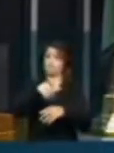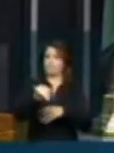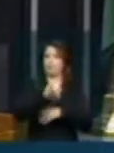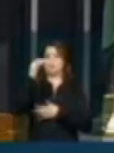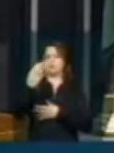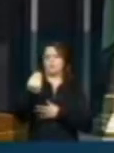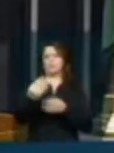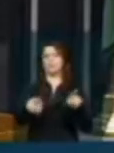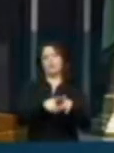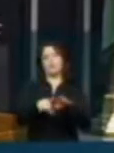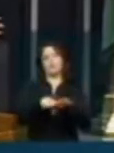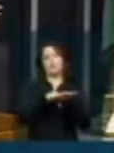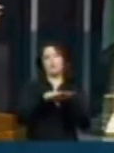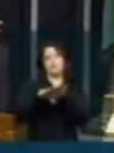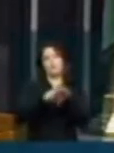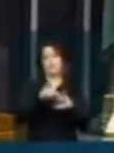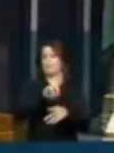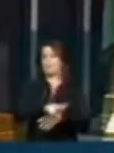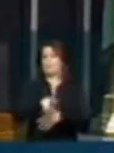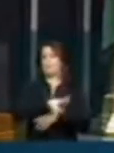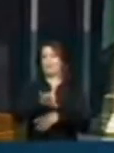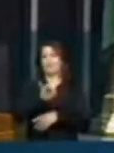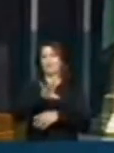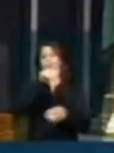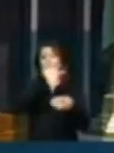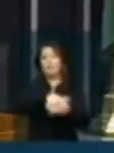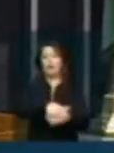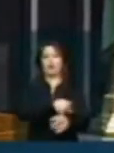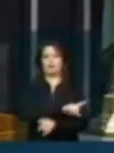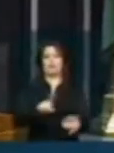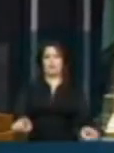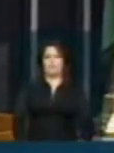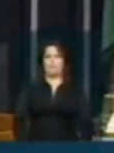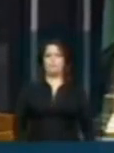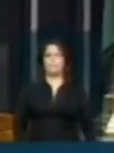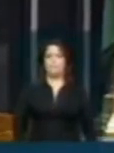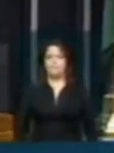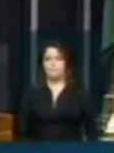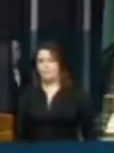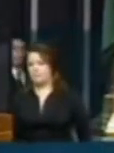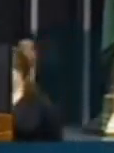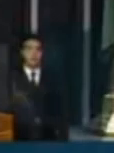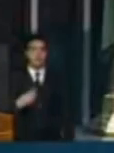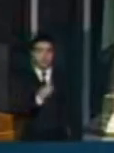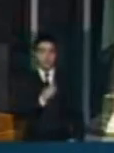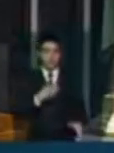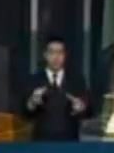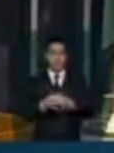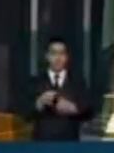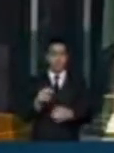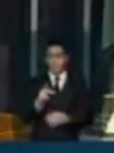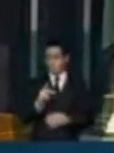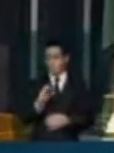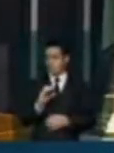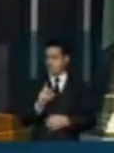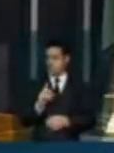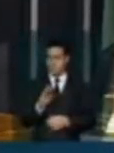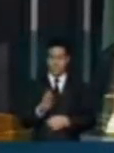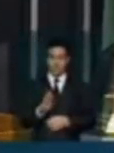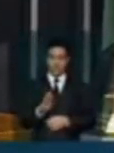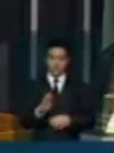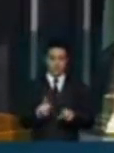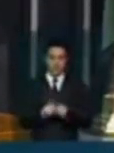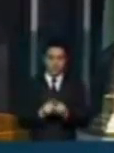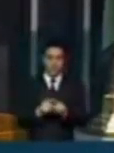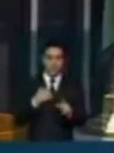democracia, mas a democracia não é apenas votar. Nós do PCdoB, eu sou dirigente do Partido Comunista do